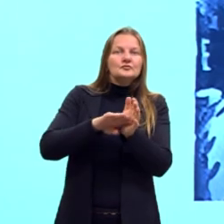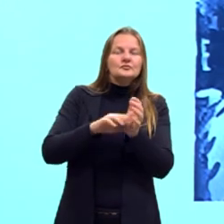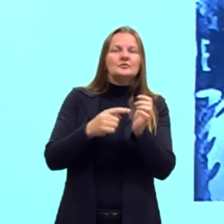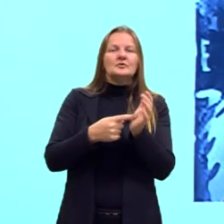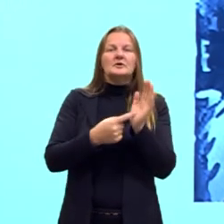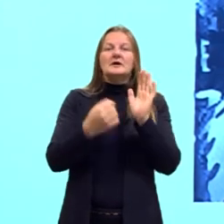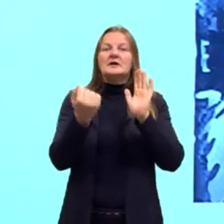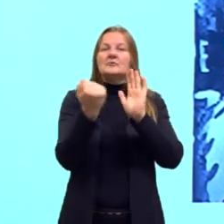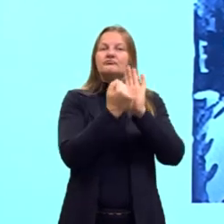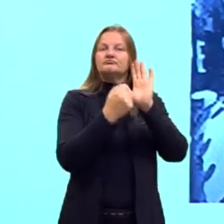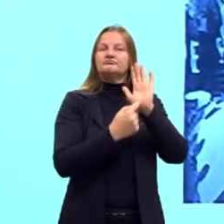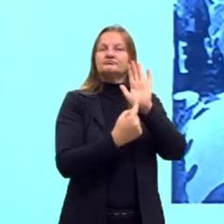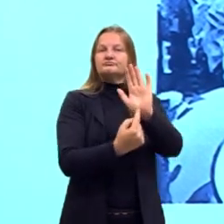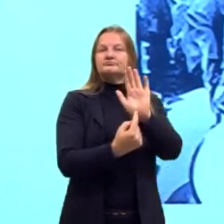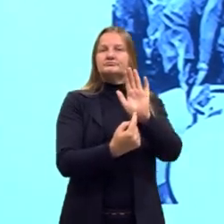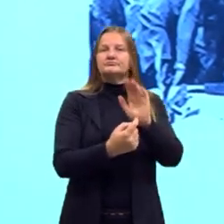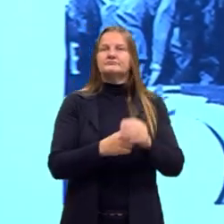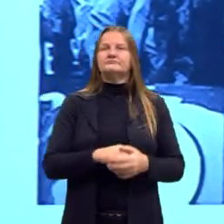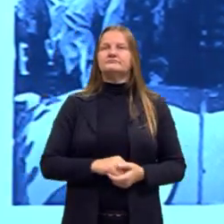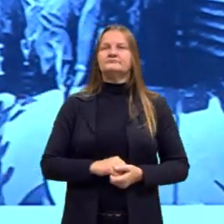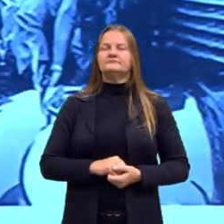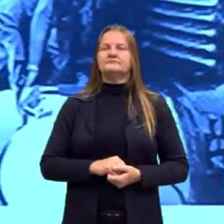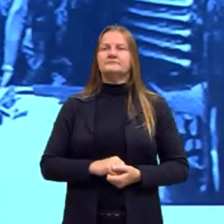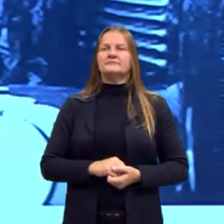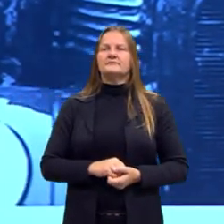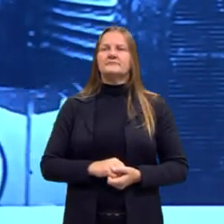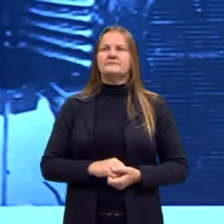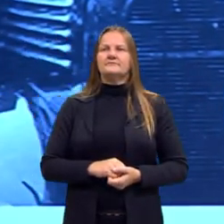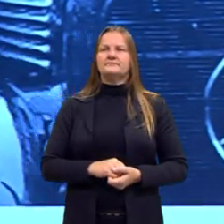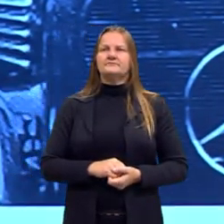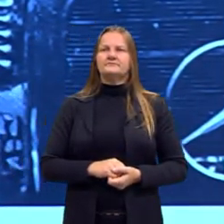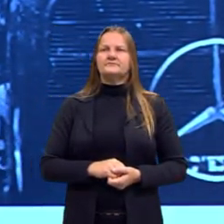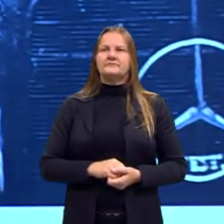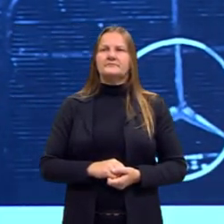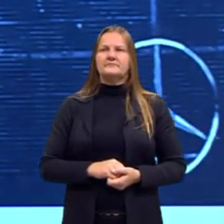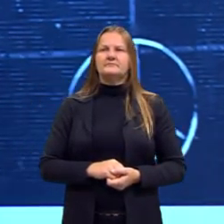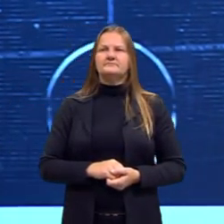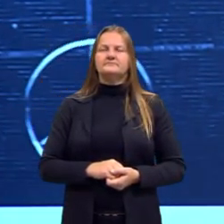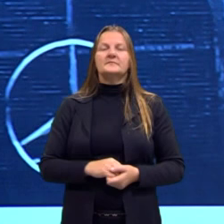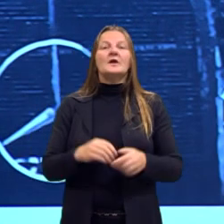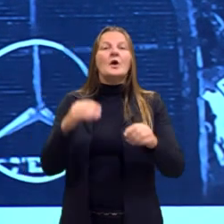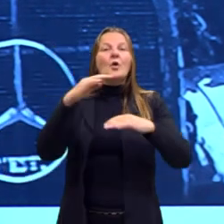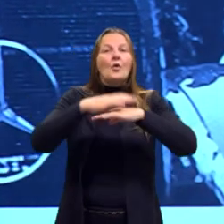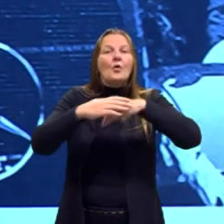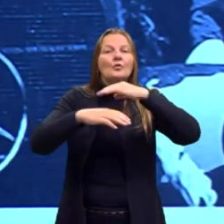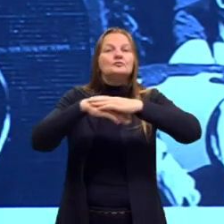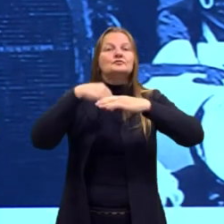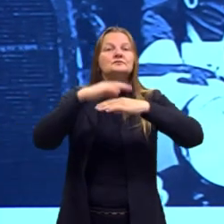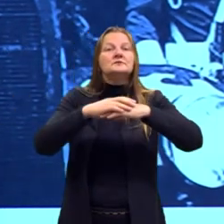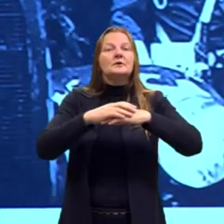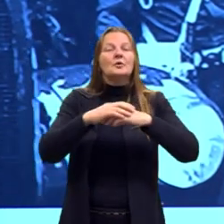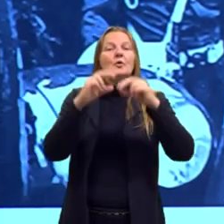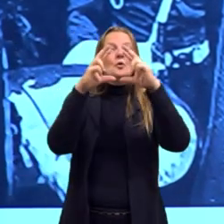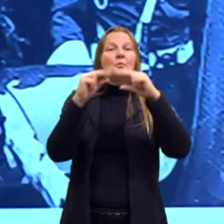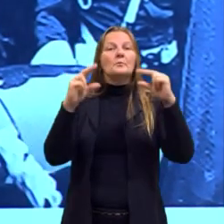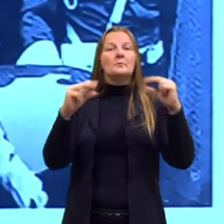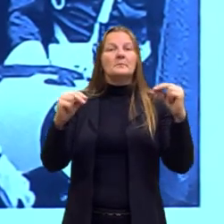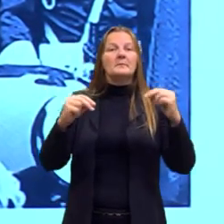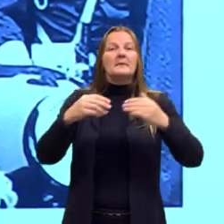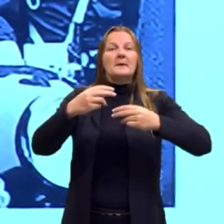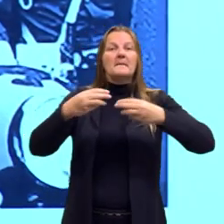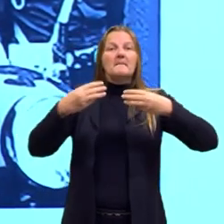marco que ele traz, eu trago aqui para vocês também, vai mostrar agora do ladinho, né, a construção de Brasília. Ele também marca essa